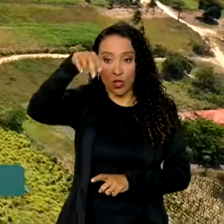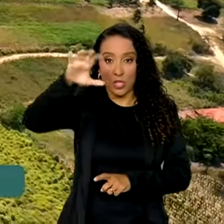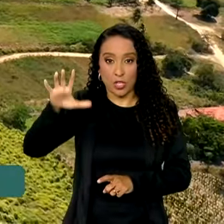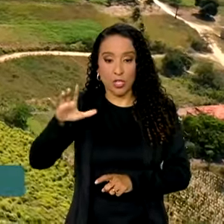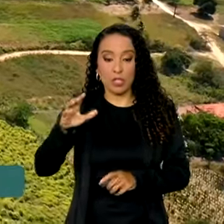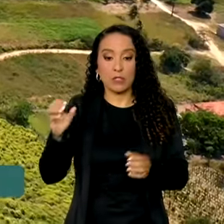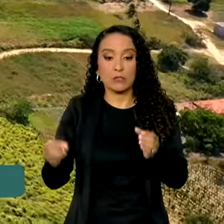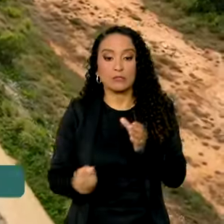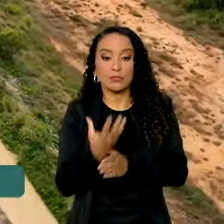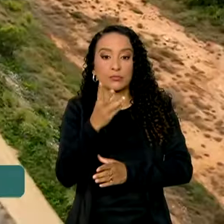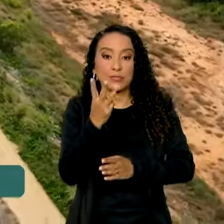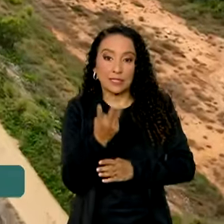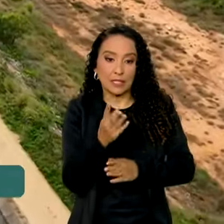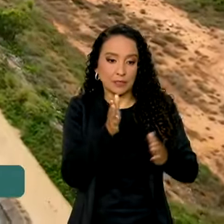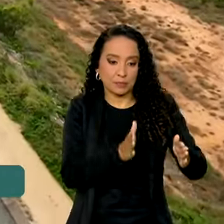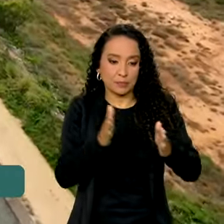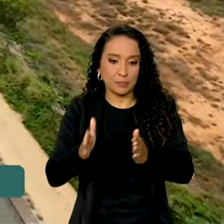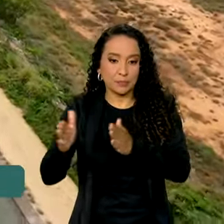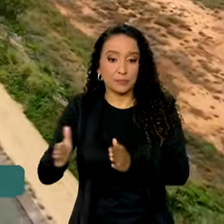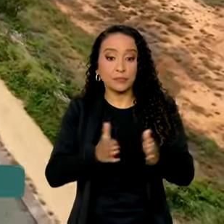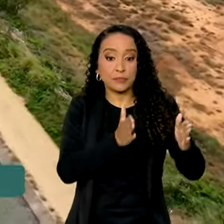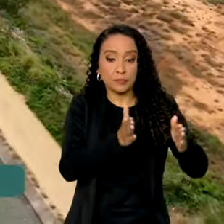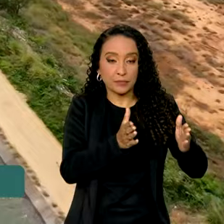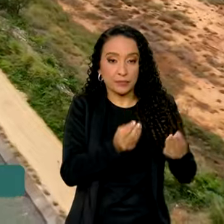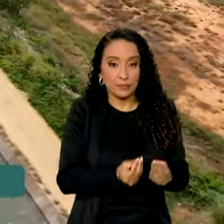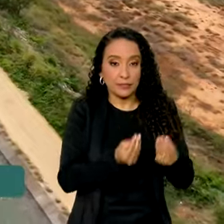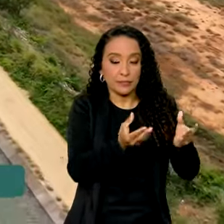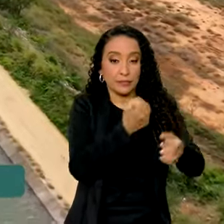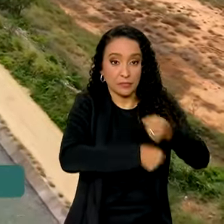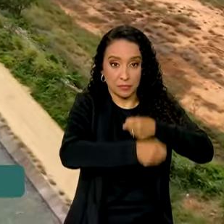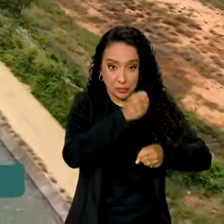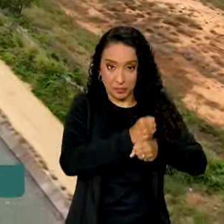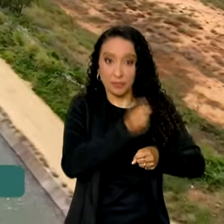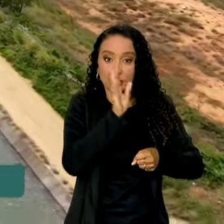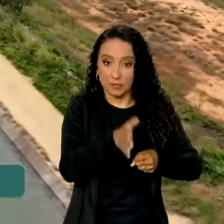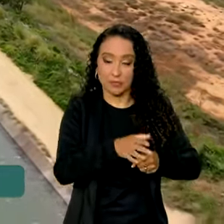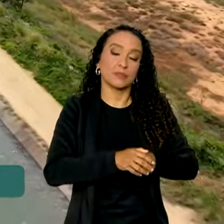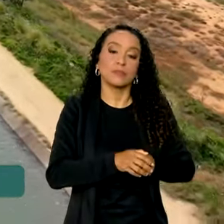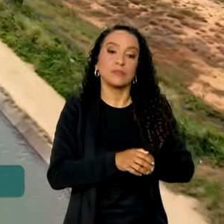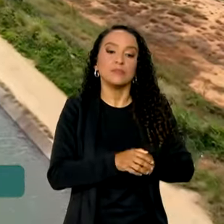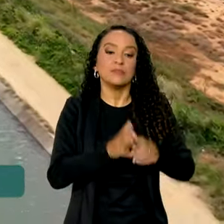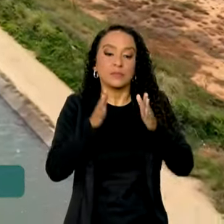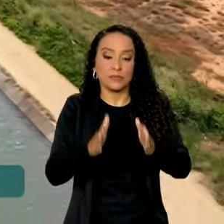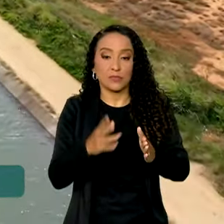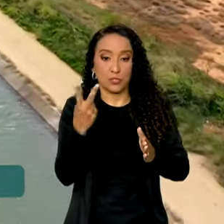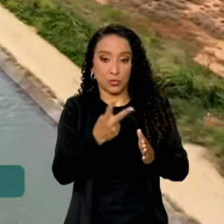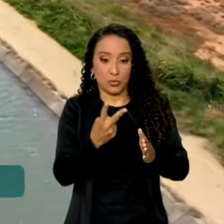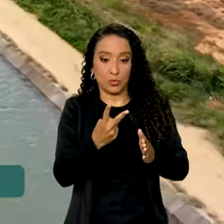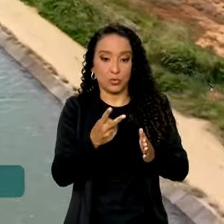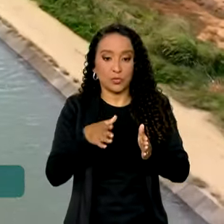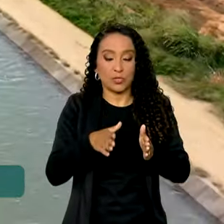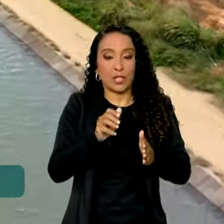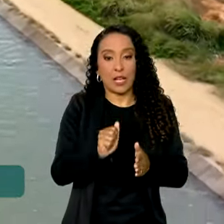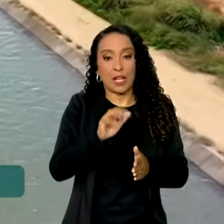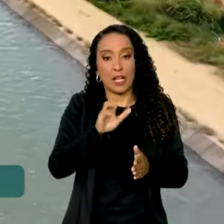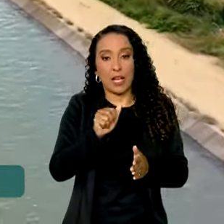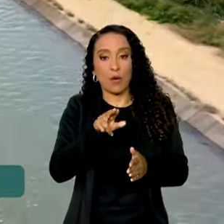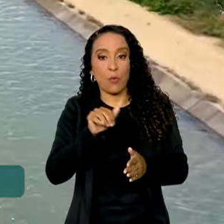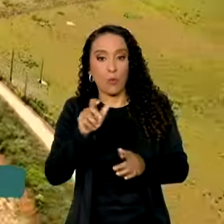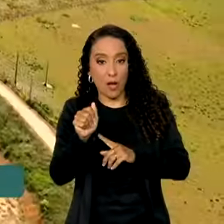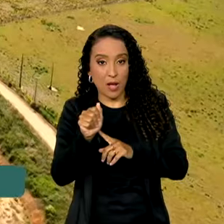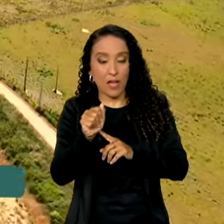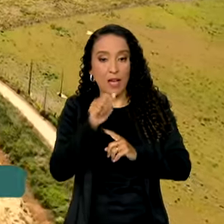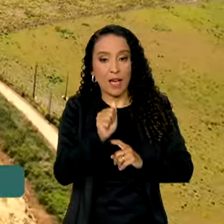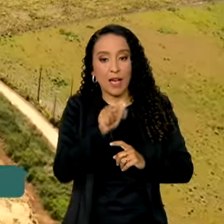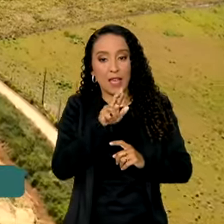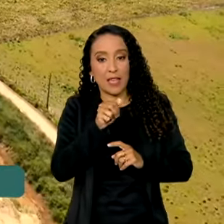por três trechos. O primeiro foi entregue no ano passado. O lote 2, canal Acauã-Arasagi,